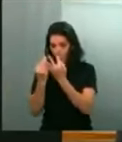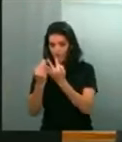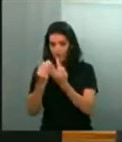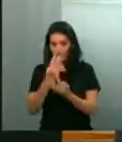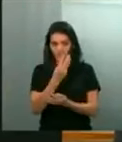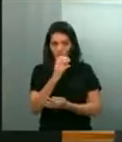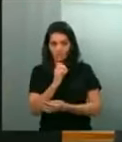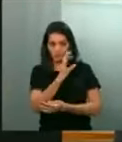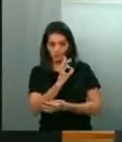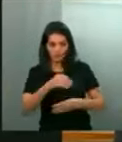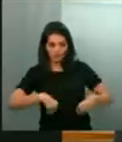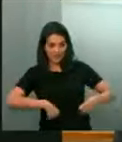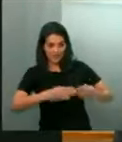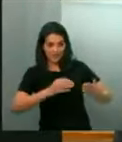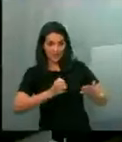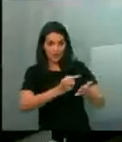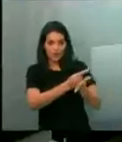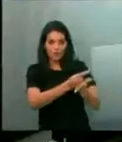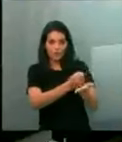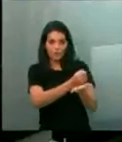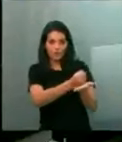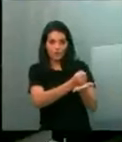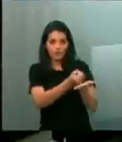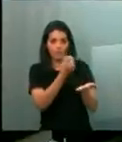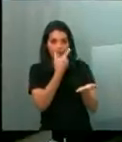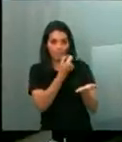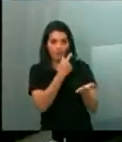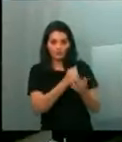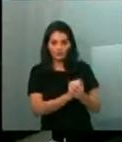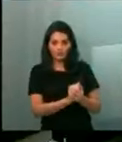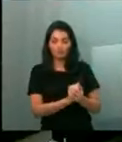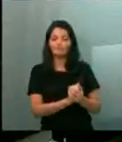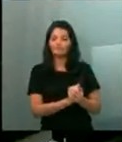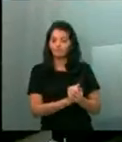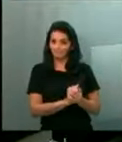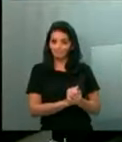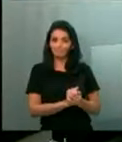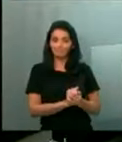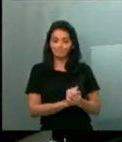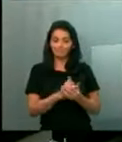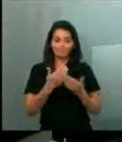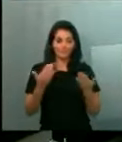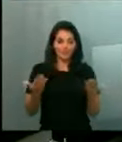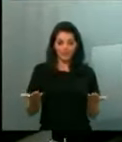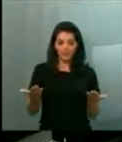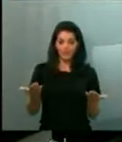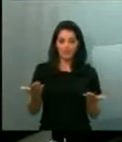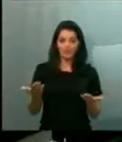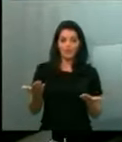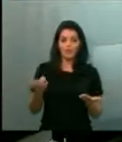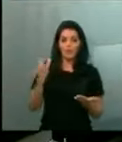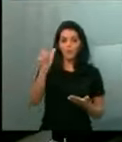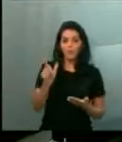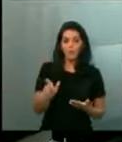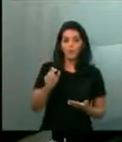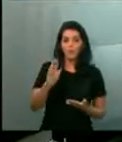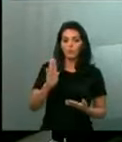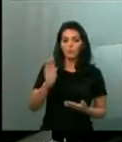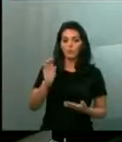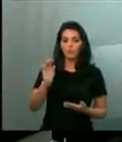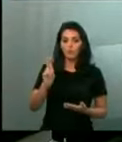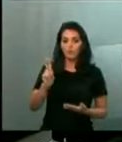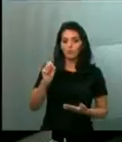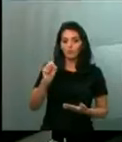o comércio farmacêutico para tratar da sua saúde. Aí o nosso estimado Mussolini